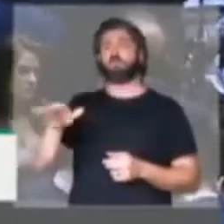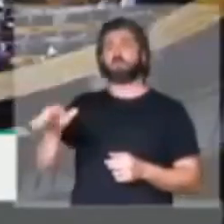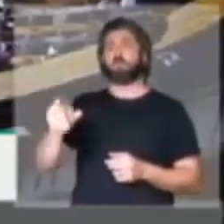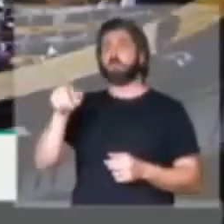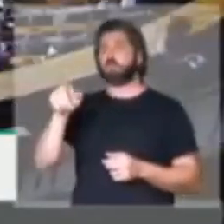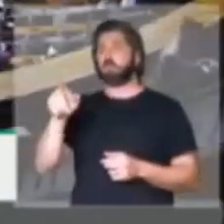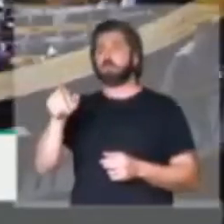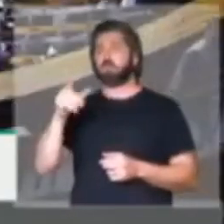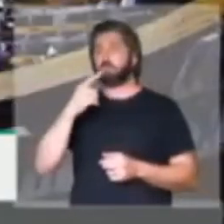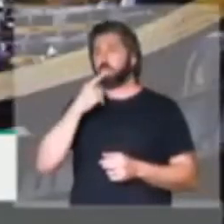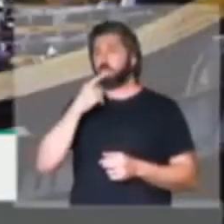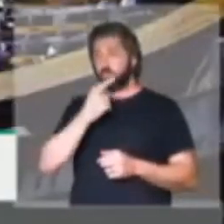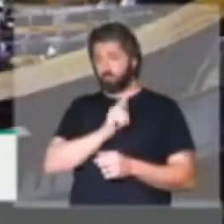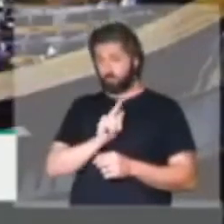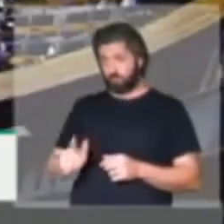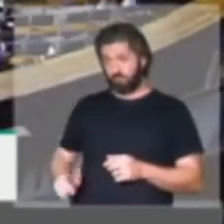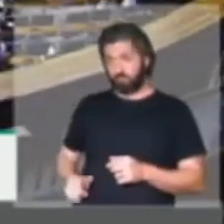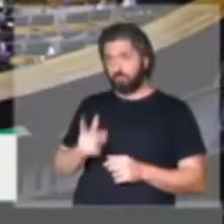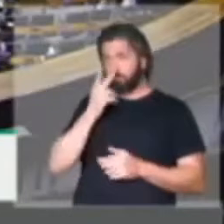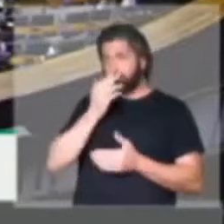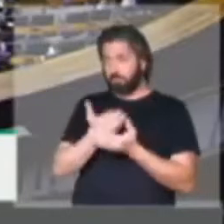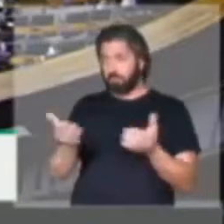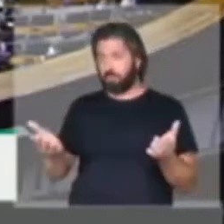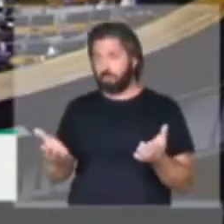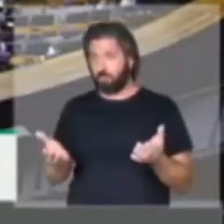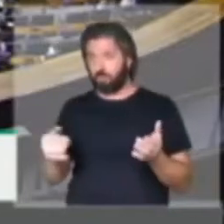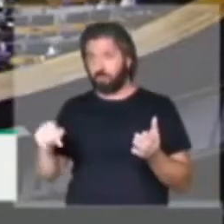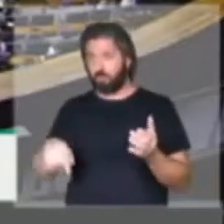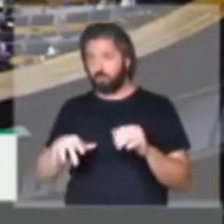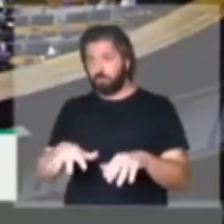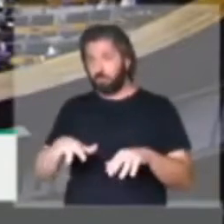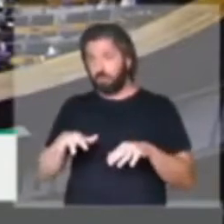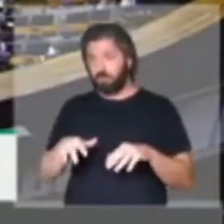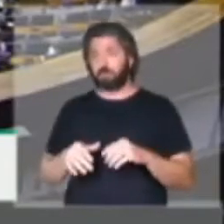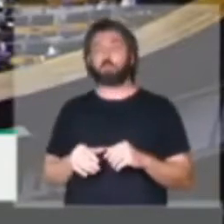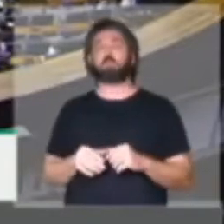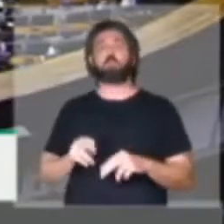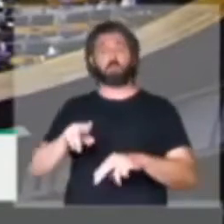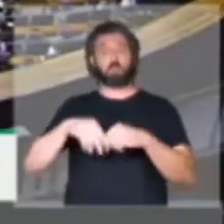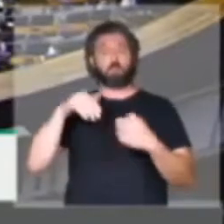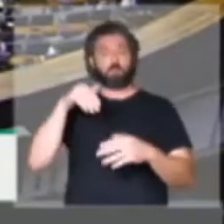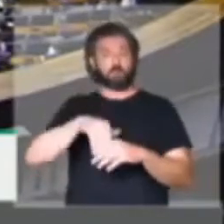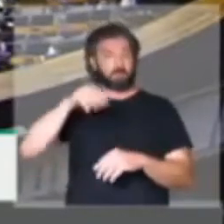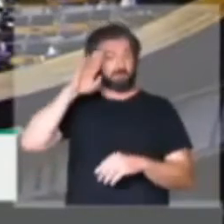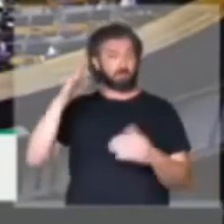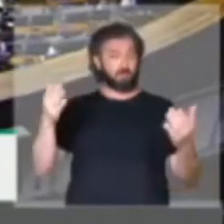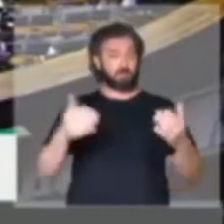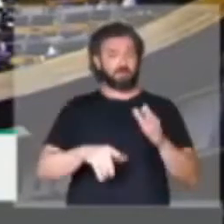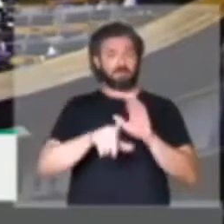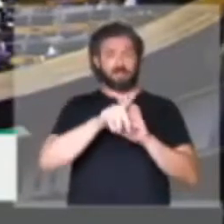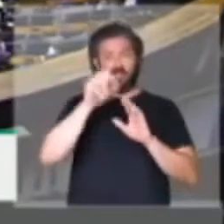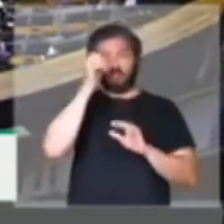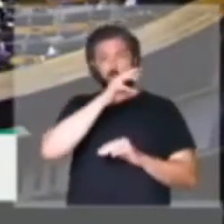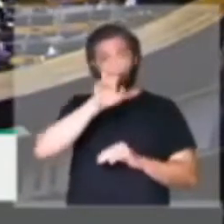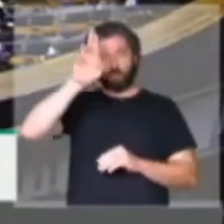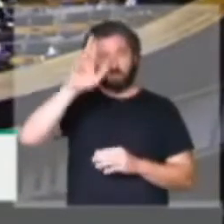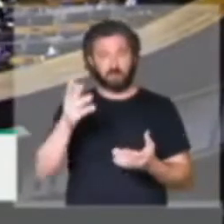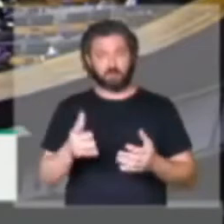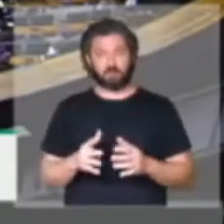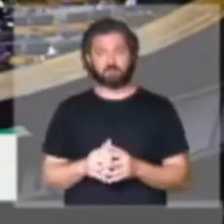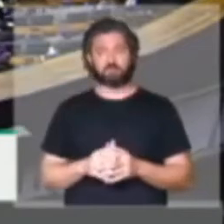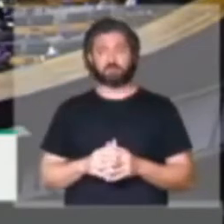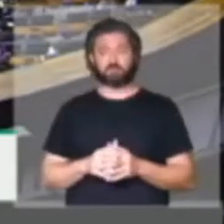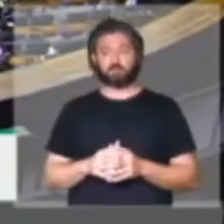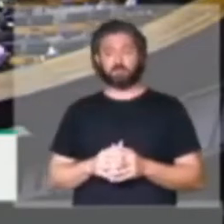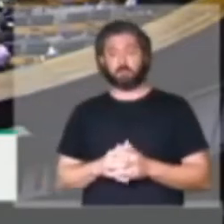o governo parece que sofreu uma derrota aqui em plenário, com essa votação principalmente da lei de abuso de autoridade.